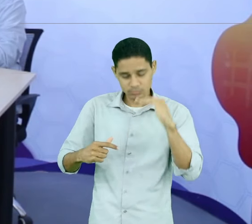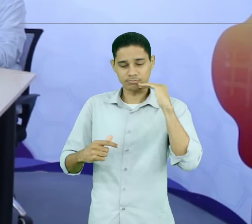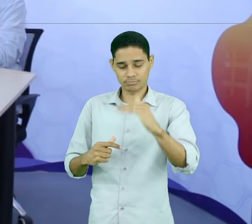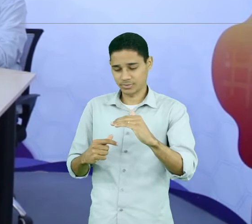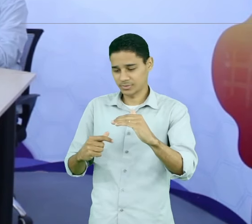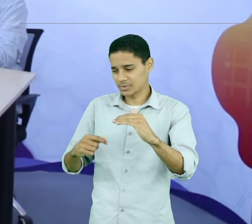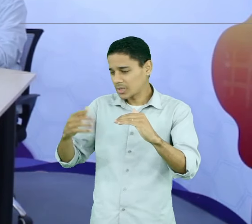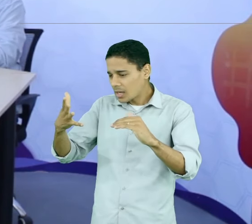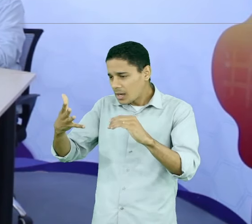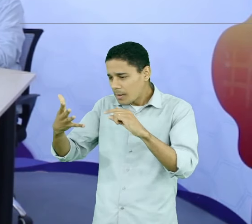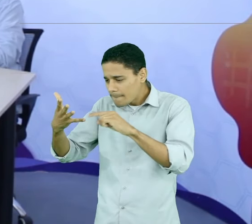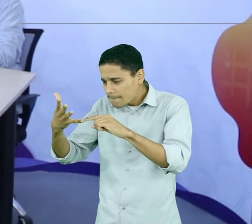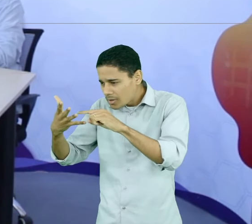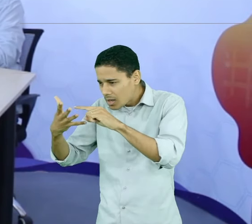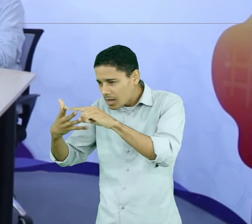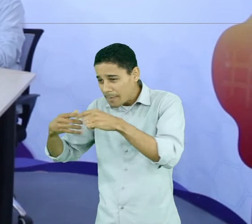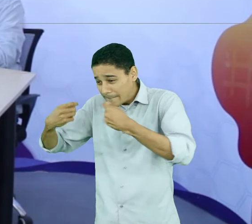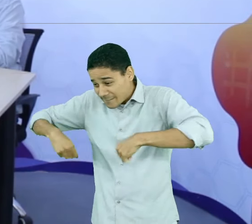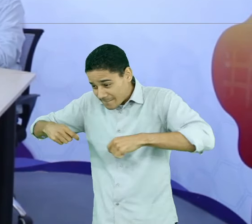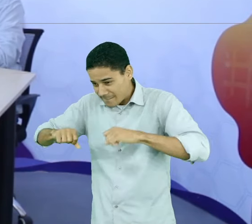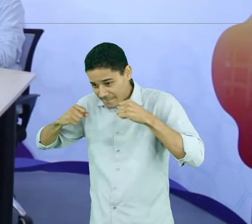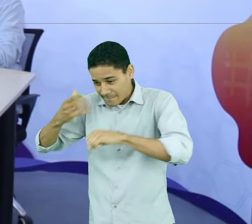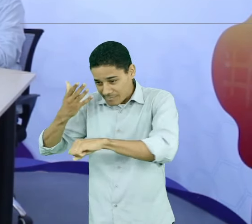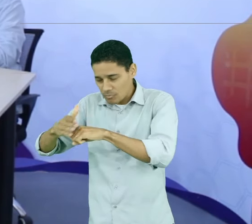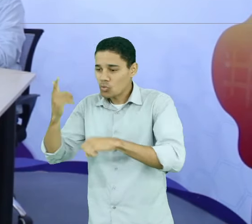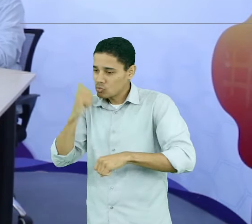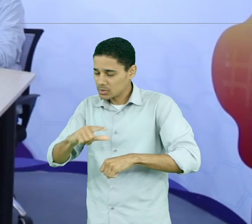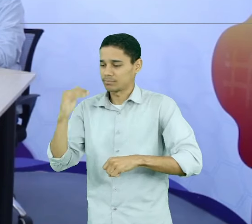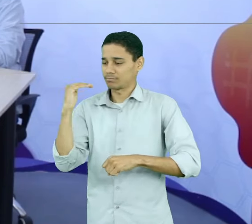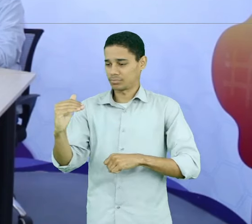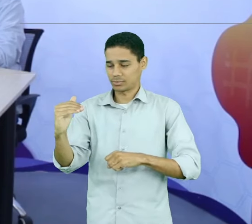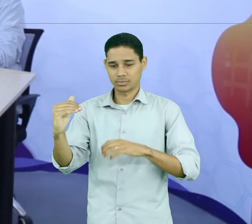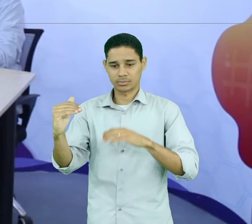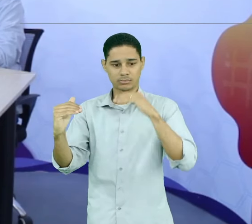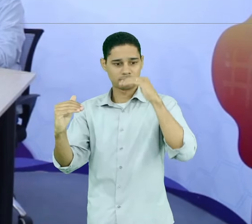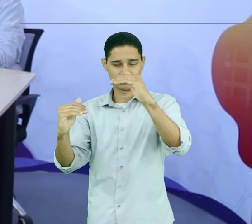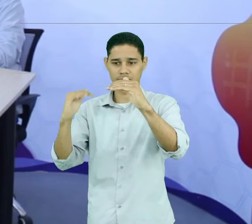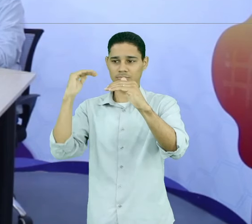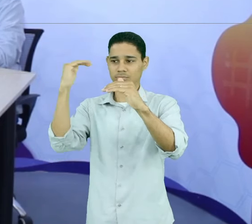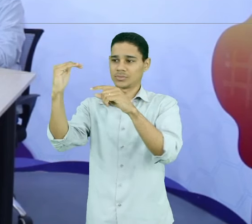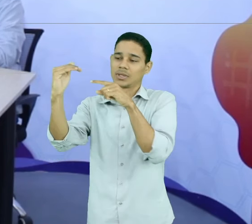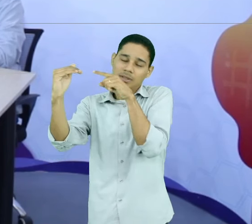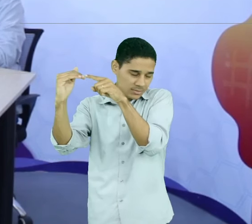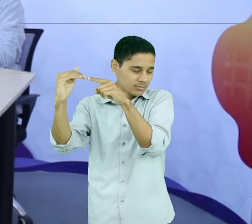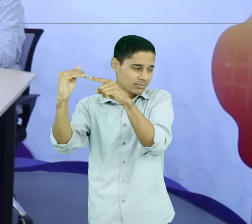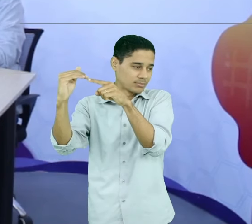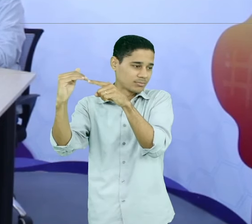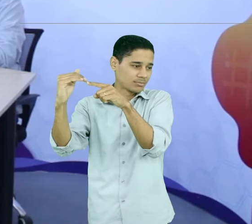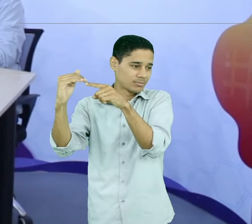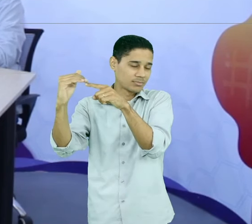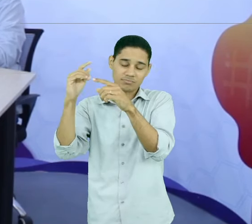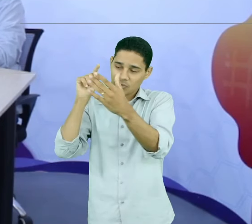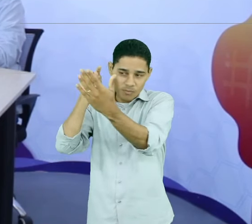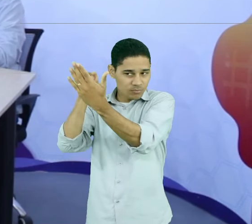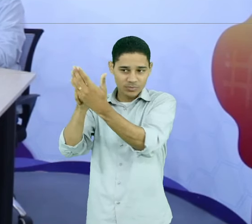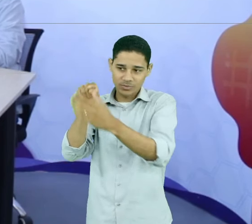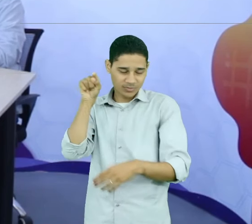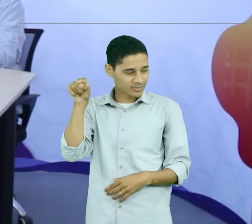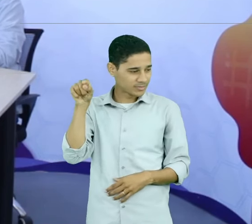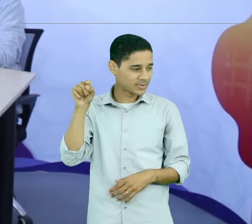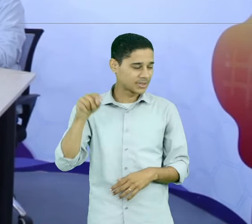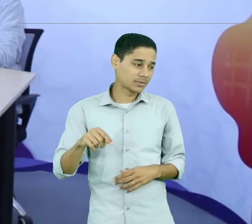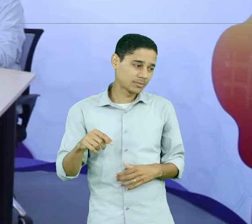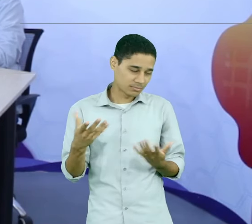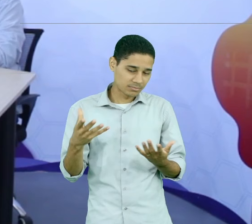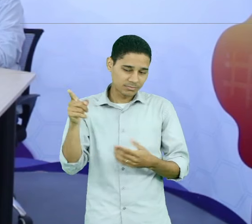eu possibilitar que aquele indivíduo consiga alcançar o seu objetivo. Nesse caso,